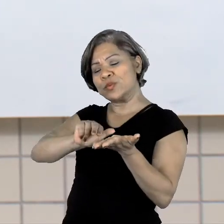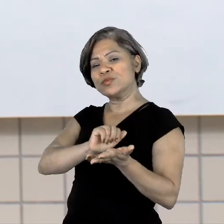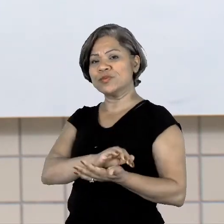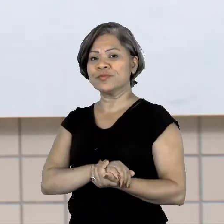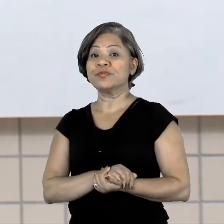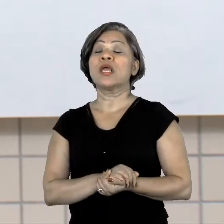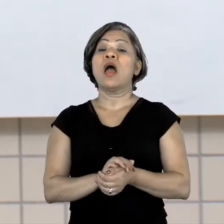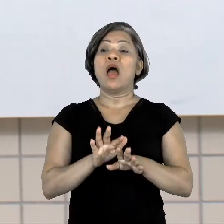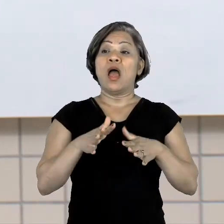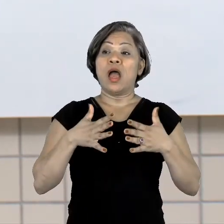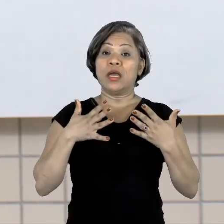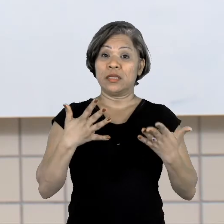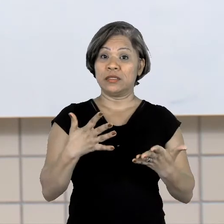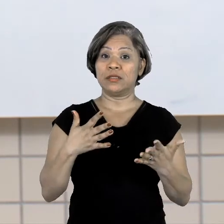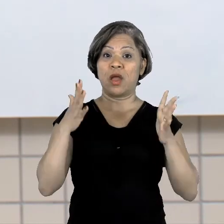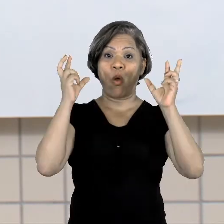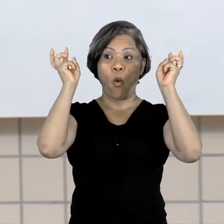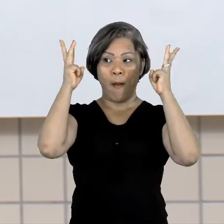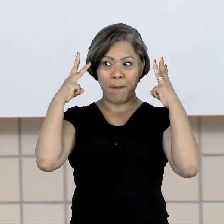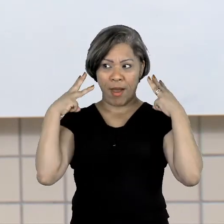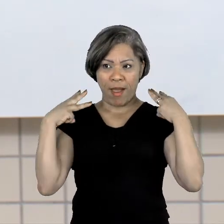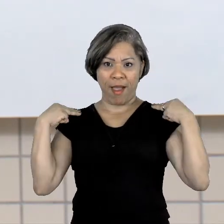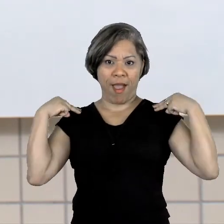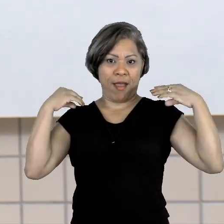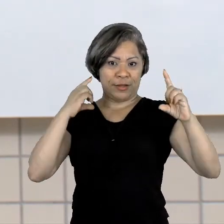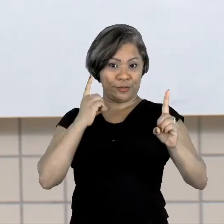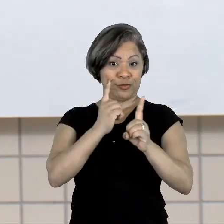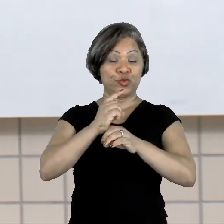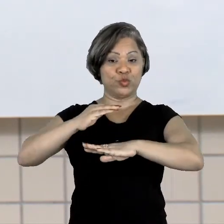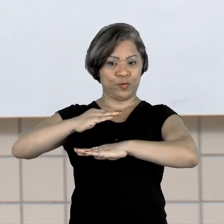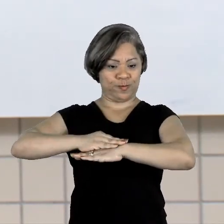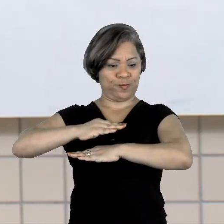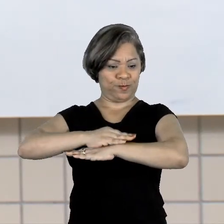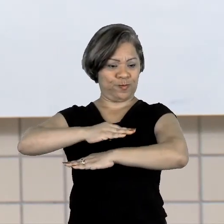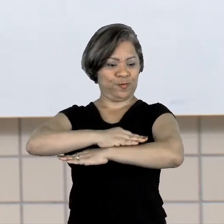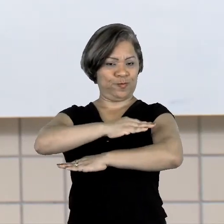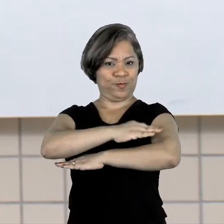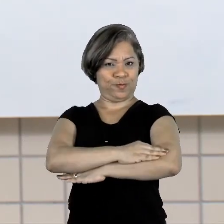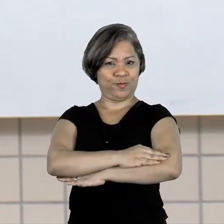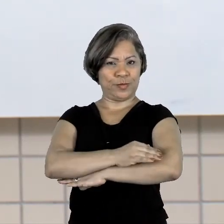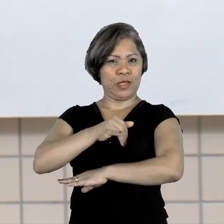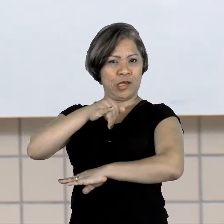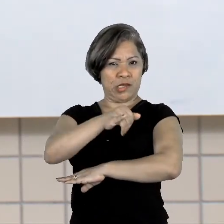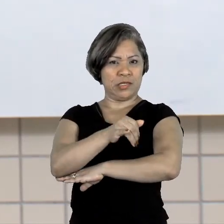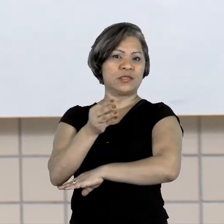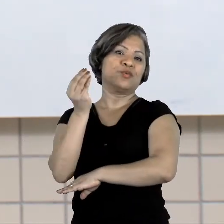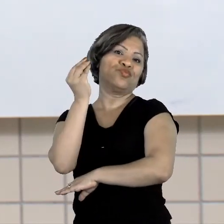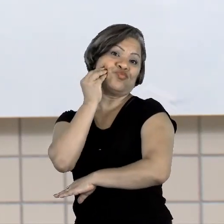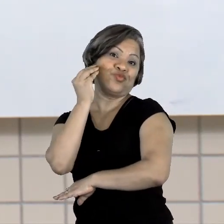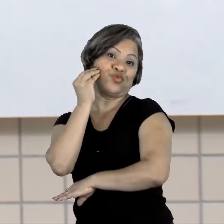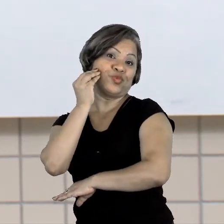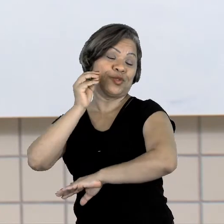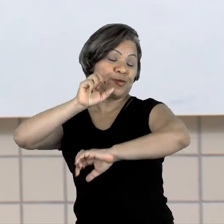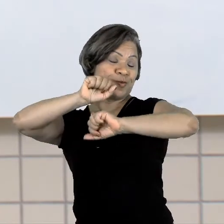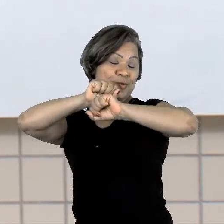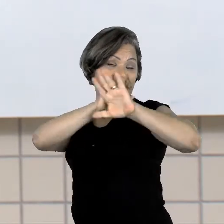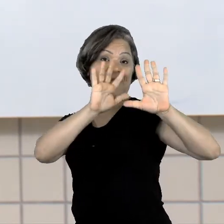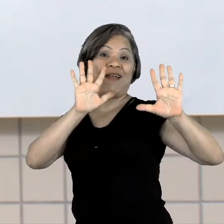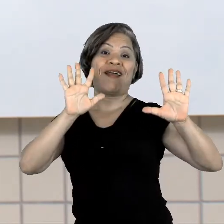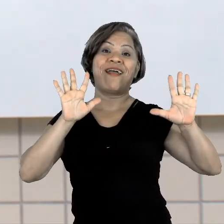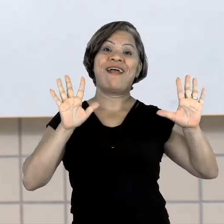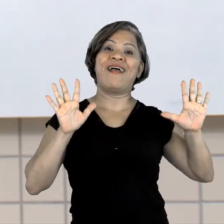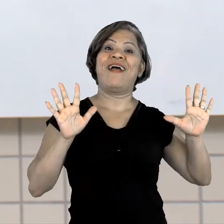Magali conversou, né? Encontrou o sapinho e ele disse que se desse um beijo, teria uma grande surpresa. E ela,